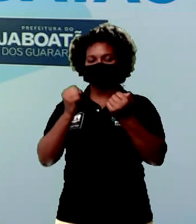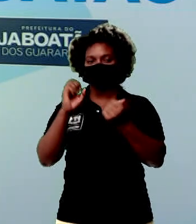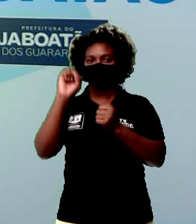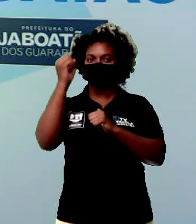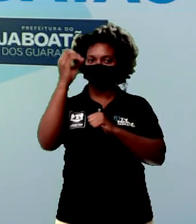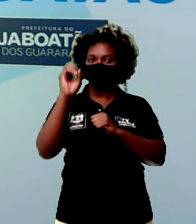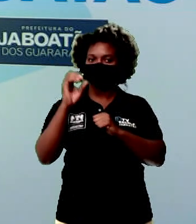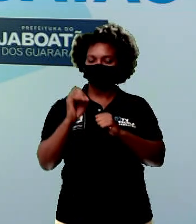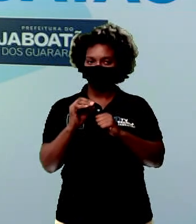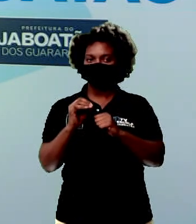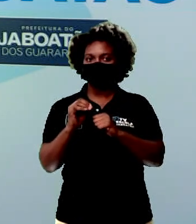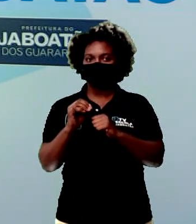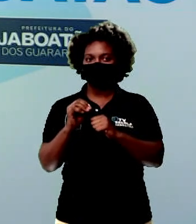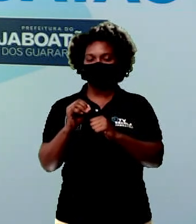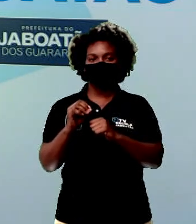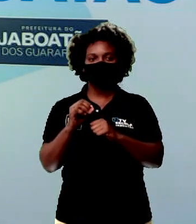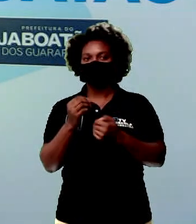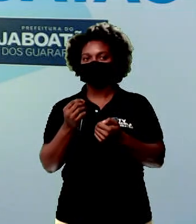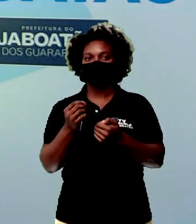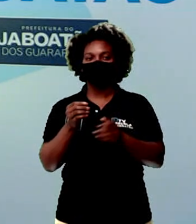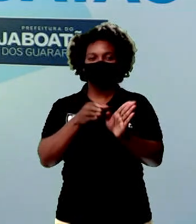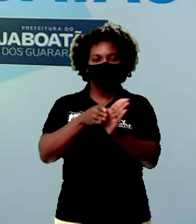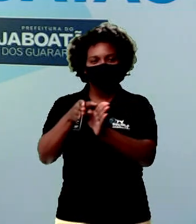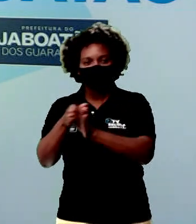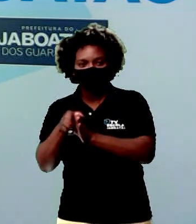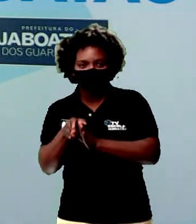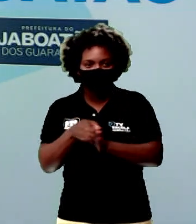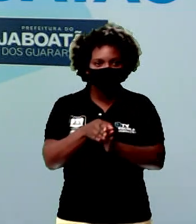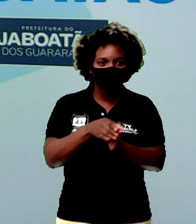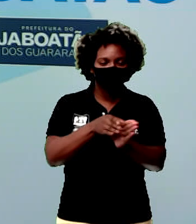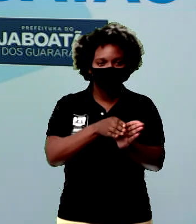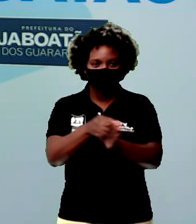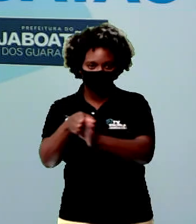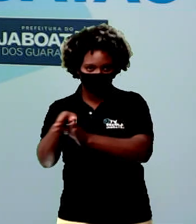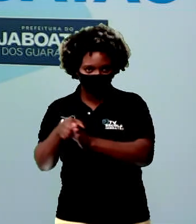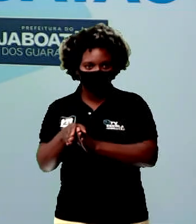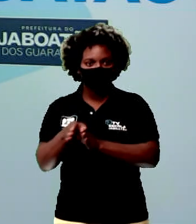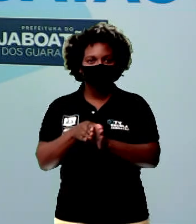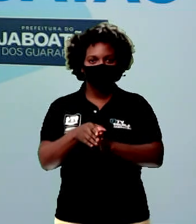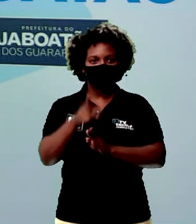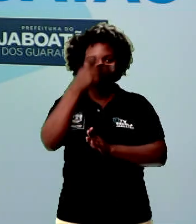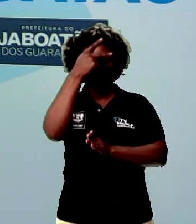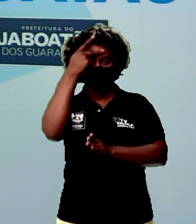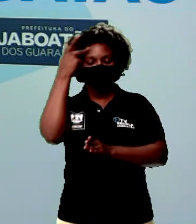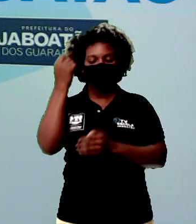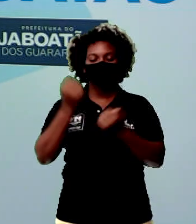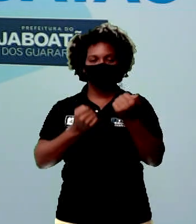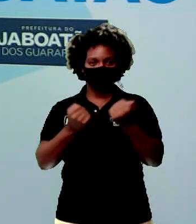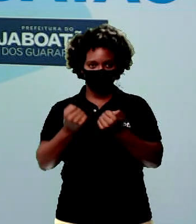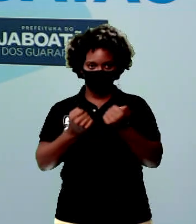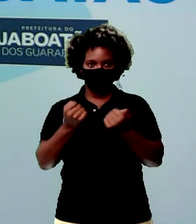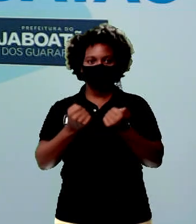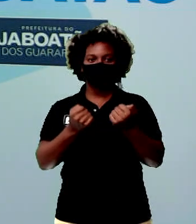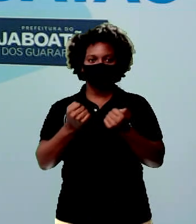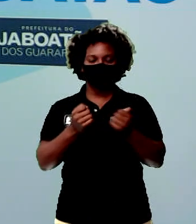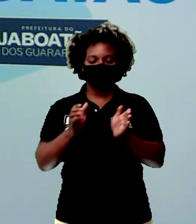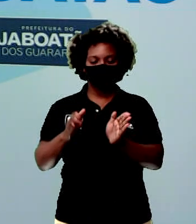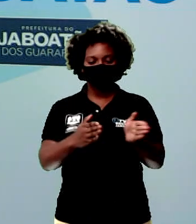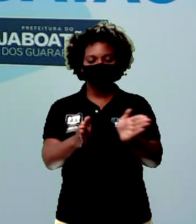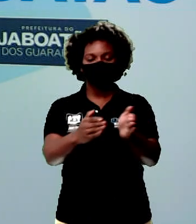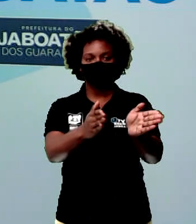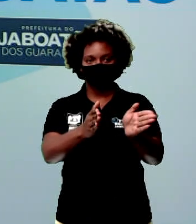que servem para orientar, servem para guiar os motoristas na rodovia.